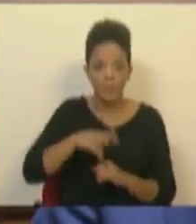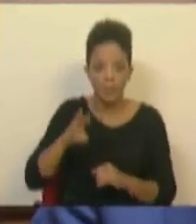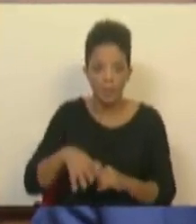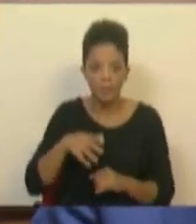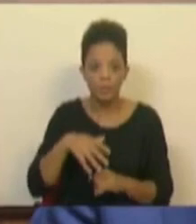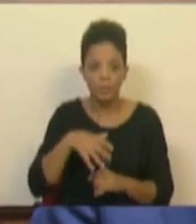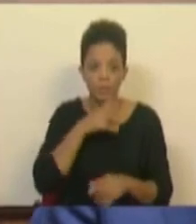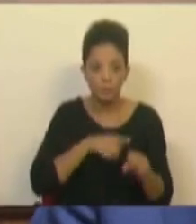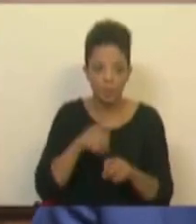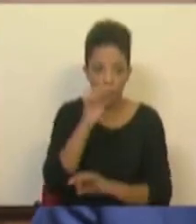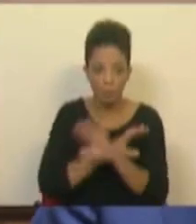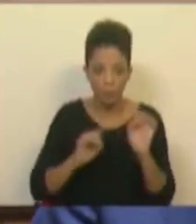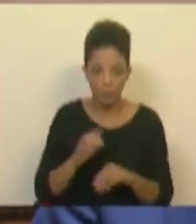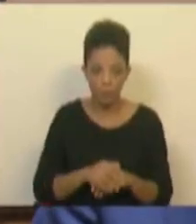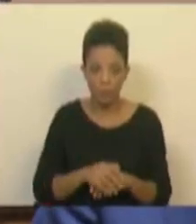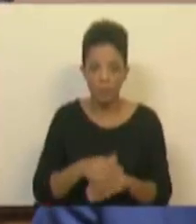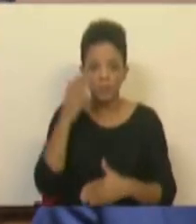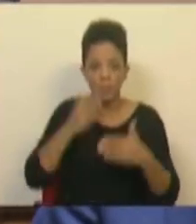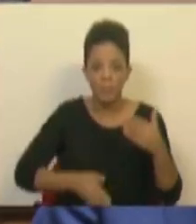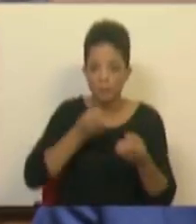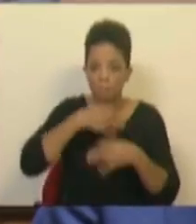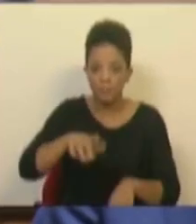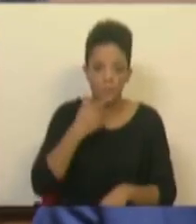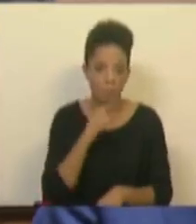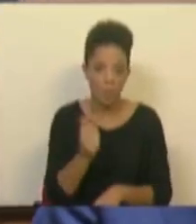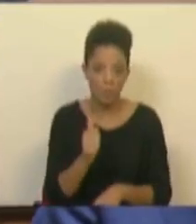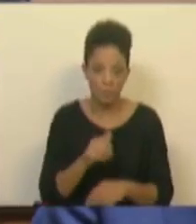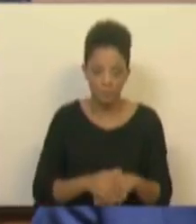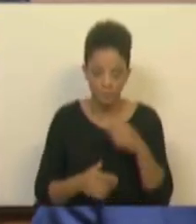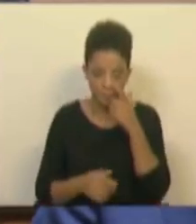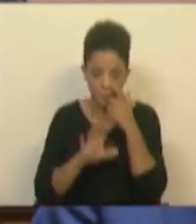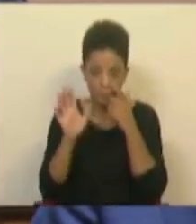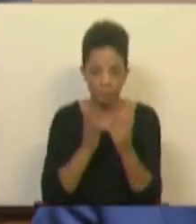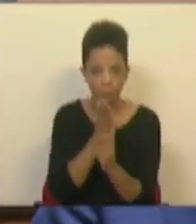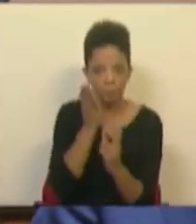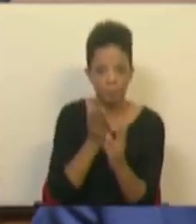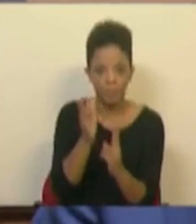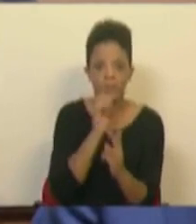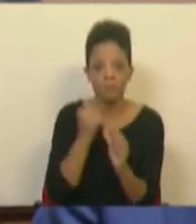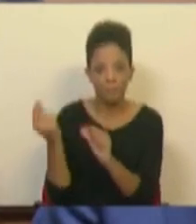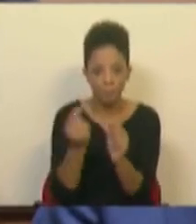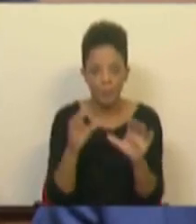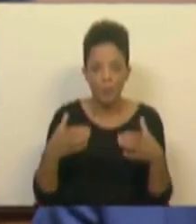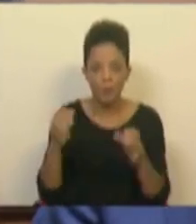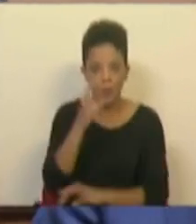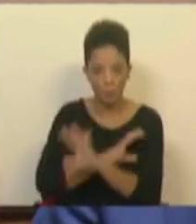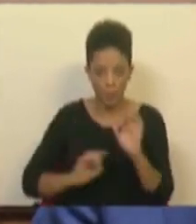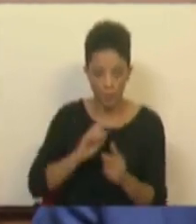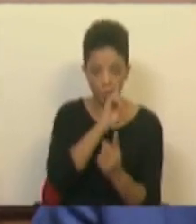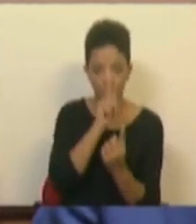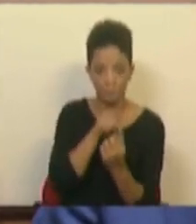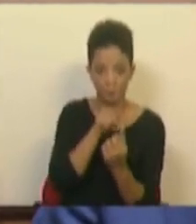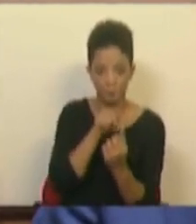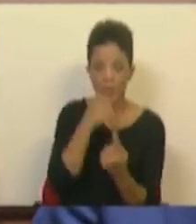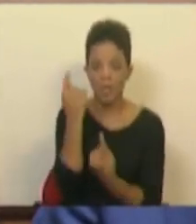deputadas europeus, não se pode perder de um dia para o outro. E há duas maneiras de o discutir no Conselho Europeu. Uma é